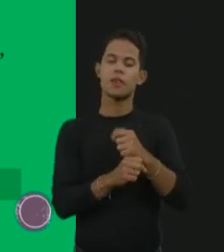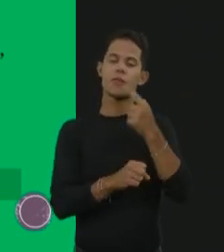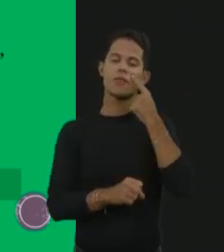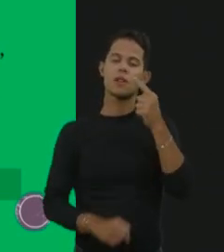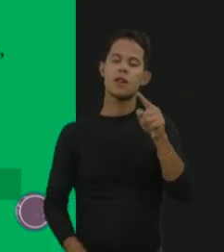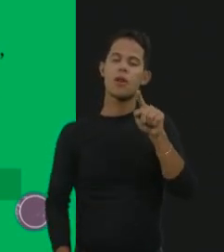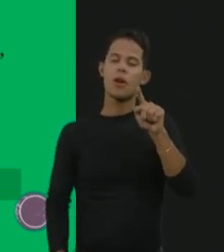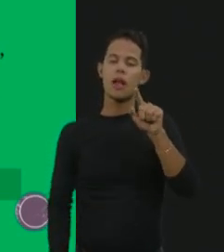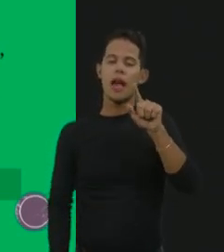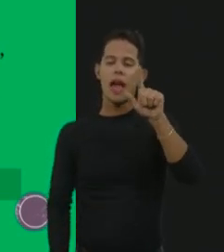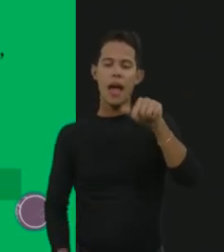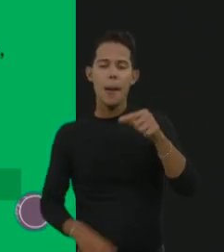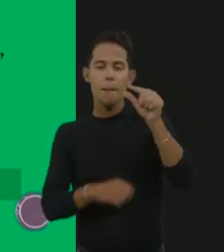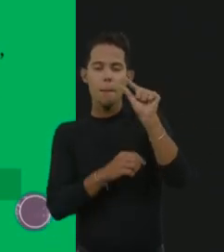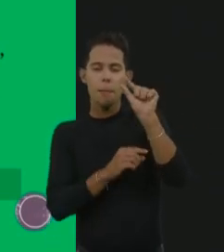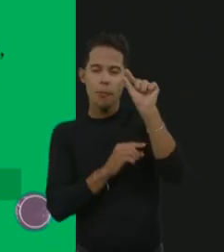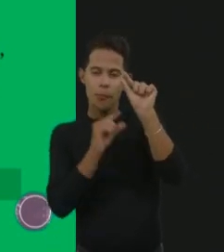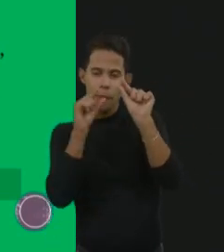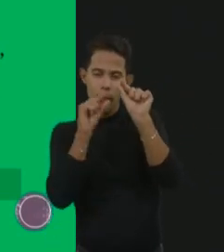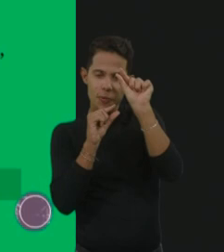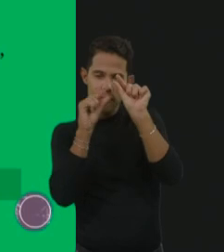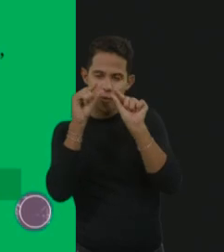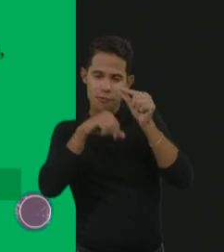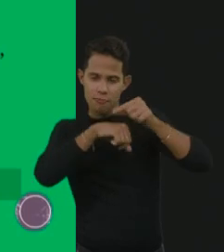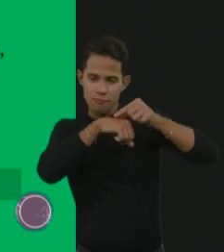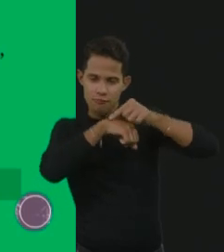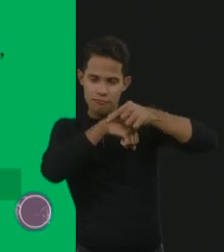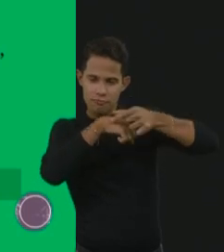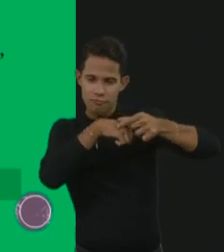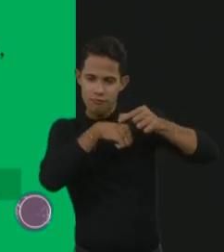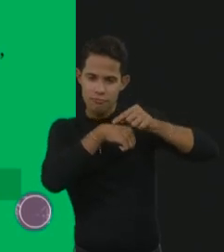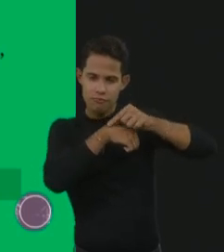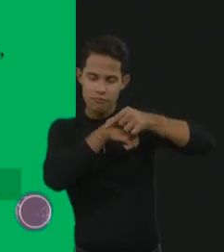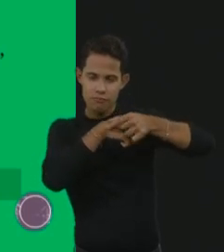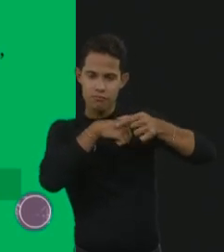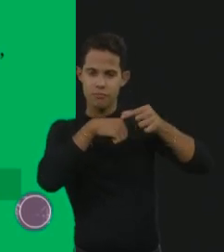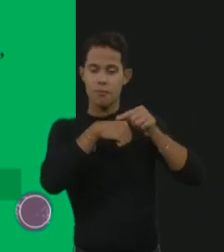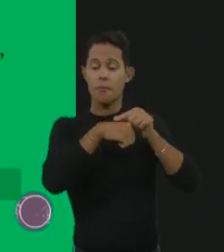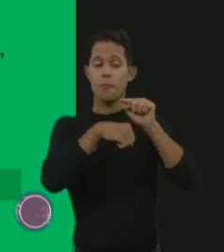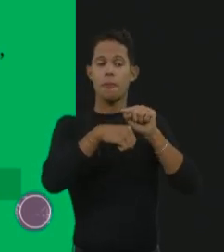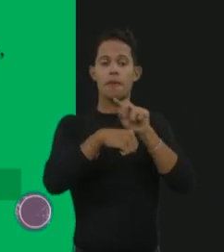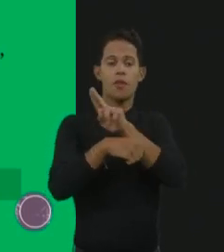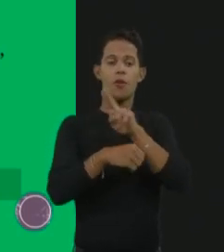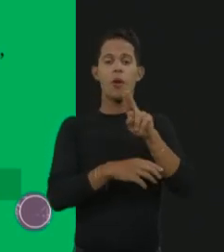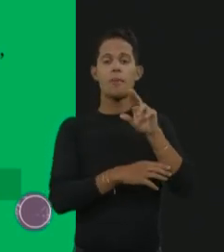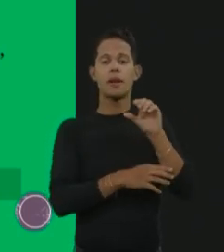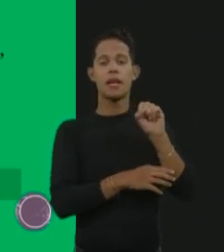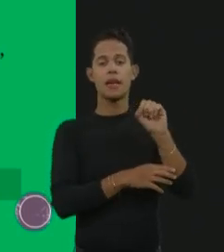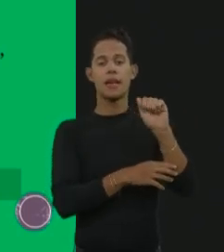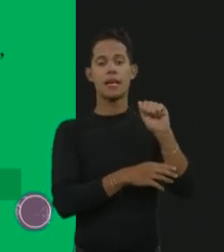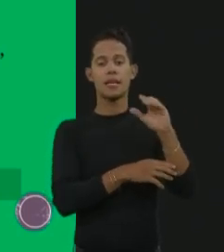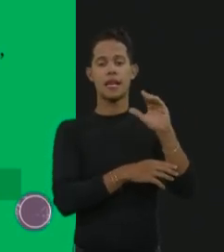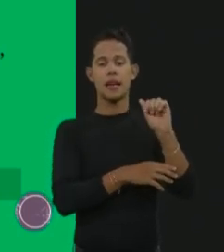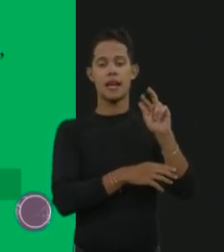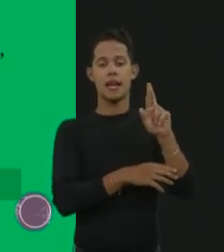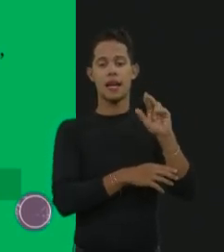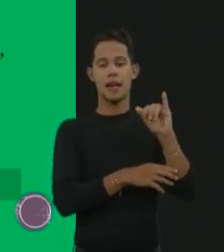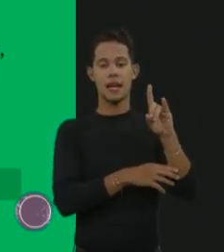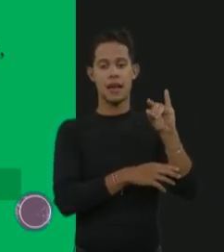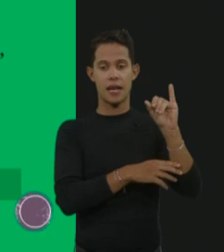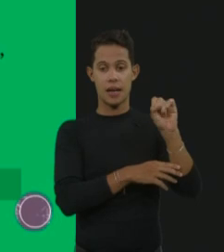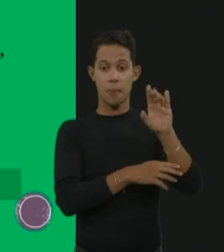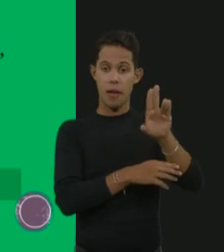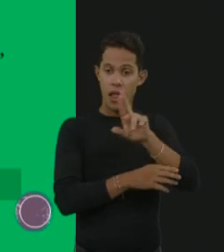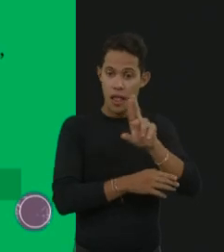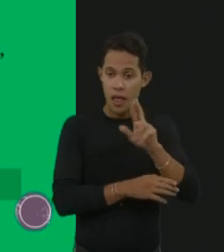são pontinhos assim, tá? Tipo como se colágeno, né? E, embora chama aqui de sacarírios, eles não tem nada a ver com açúcar, tá? Porque as pessoas confundem.